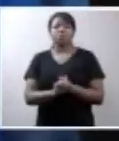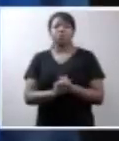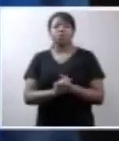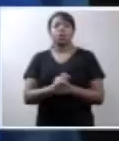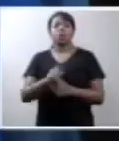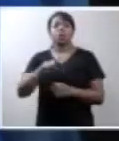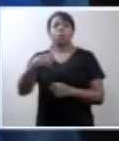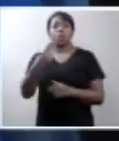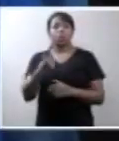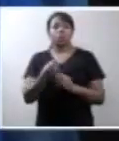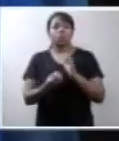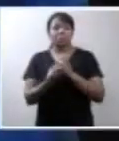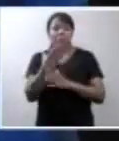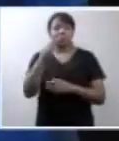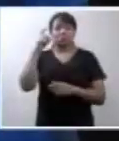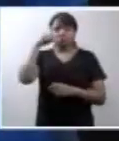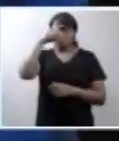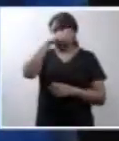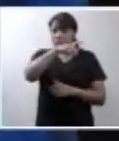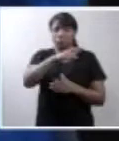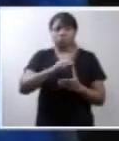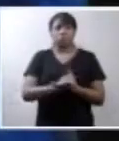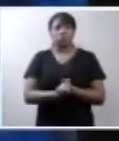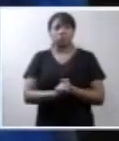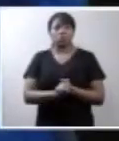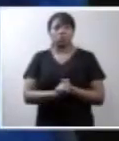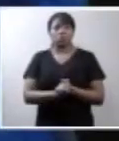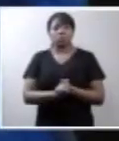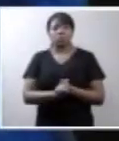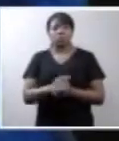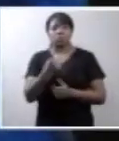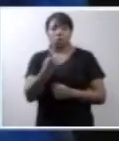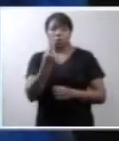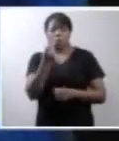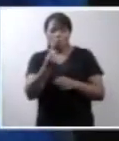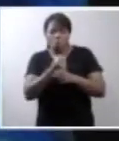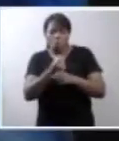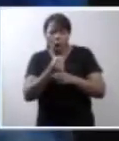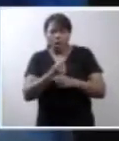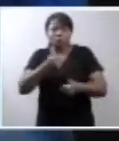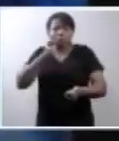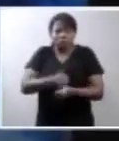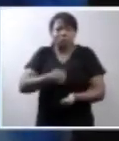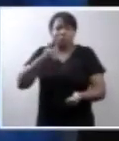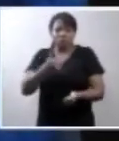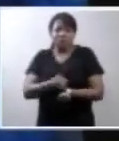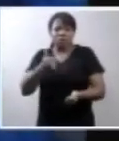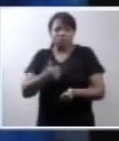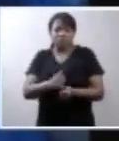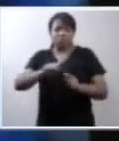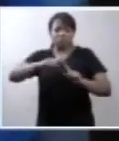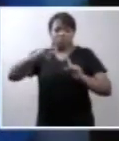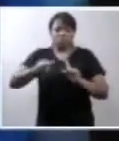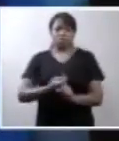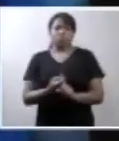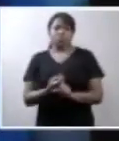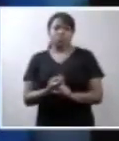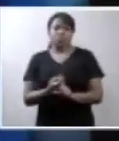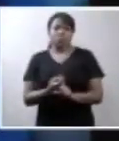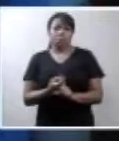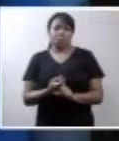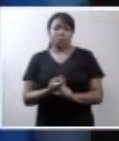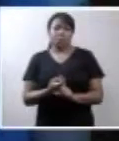as dificuldades, né? Foi um ano para a gente tentar engravidar e nada, e nada. Aí foi quando ela viu o telefone de